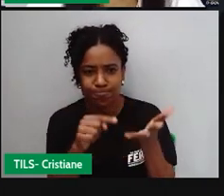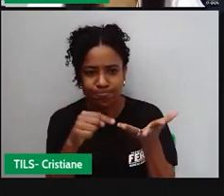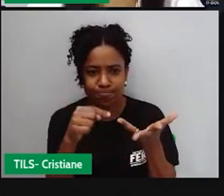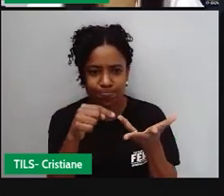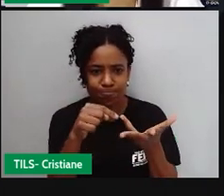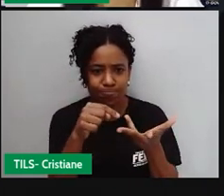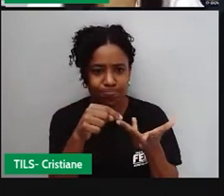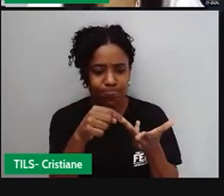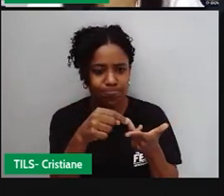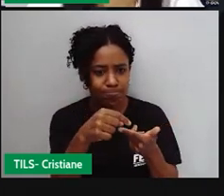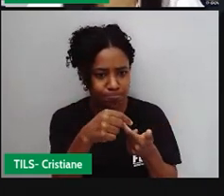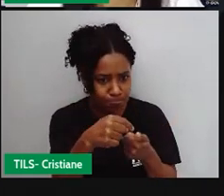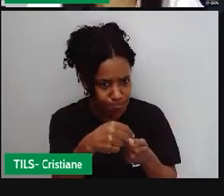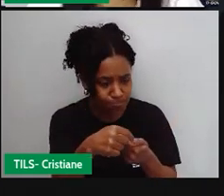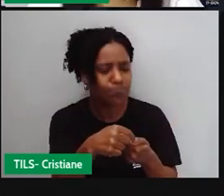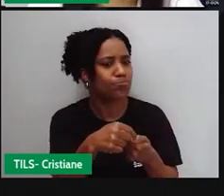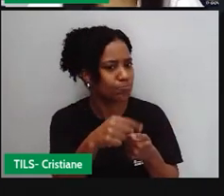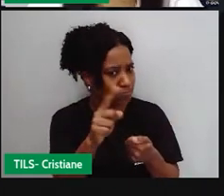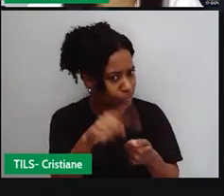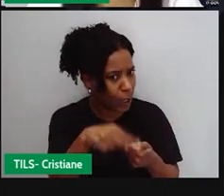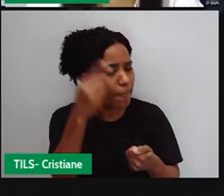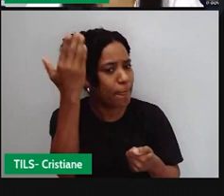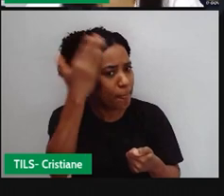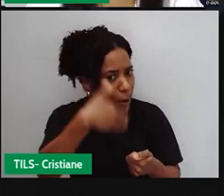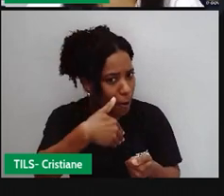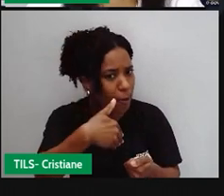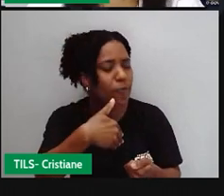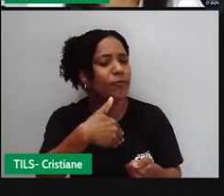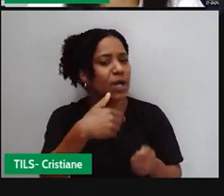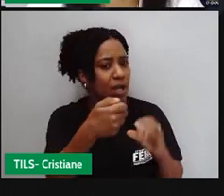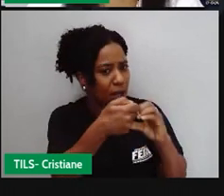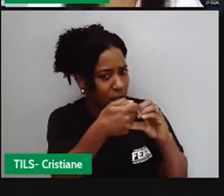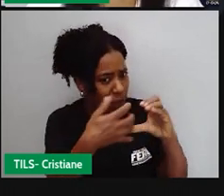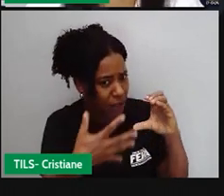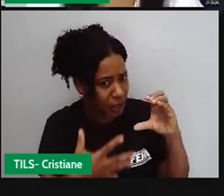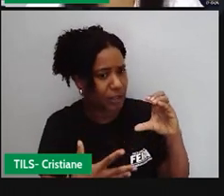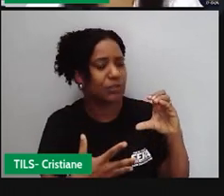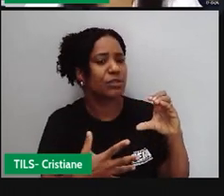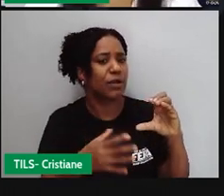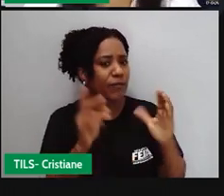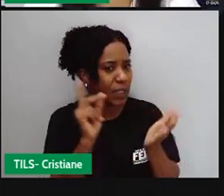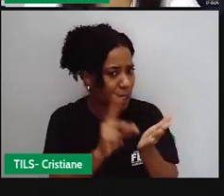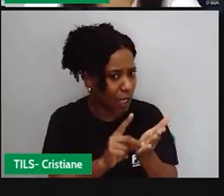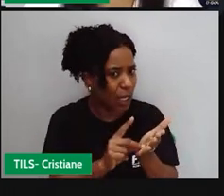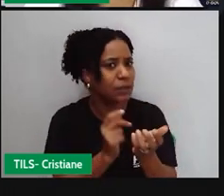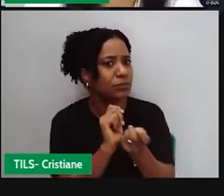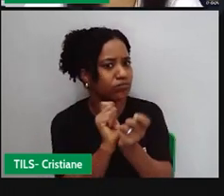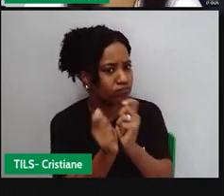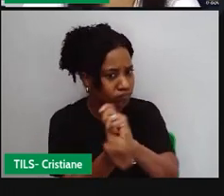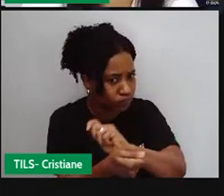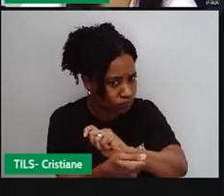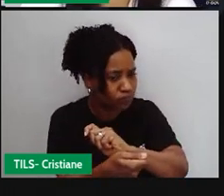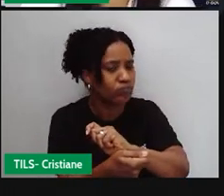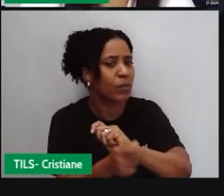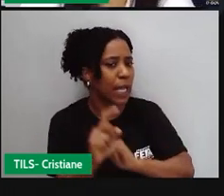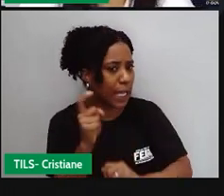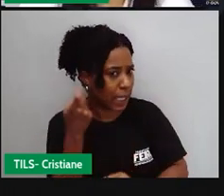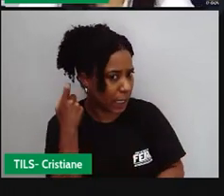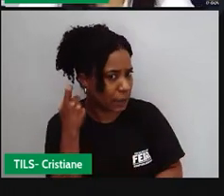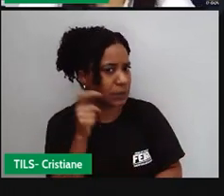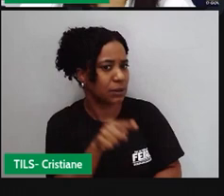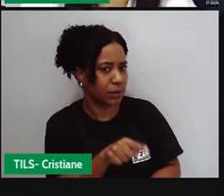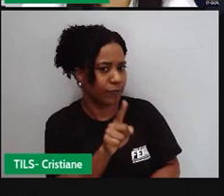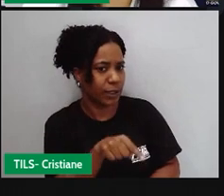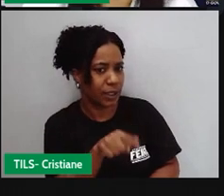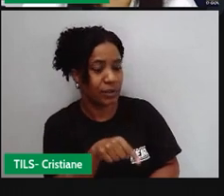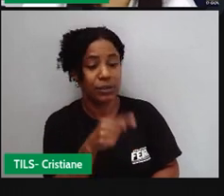onde são apontadas provas, né? Características, é levantado o histórico, né? Contado aí